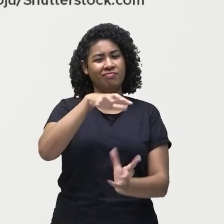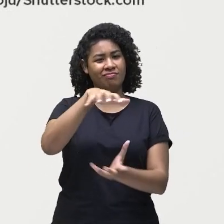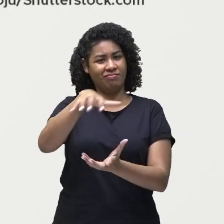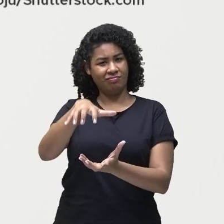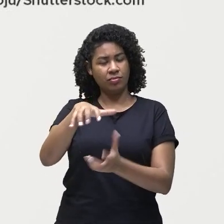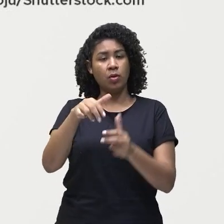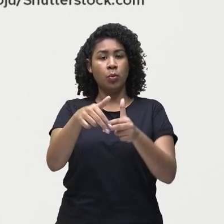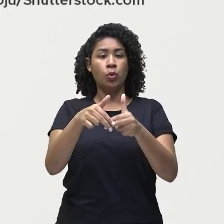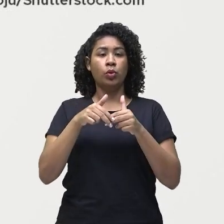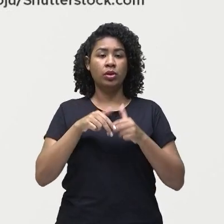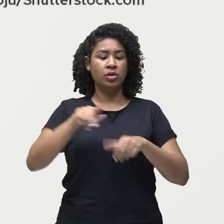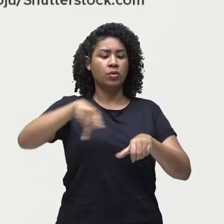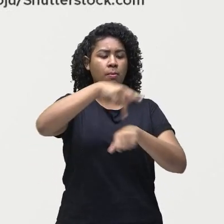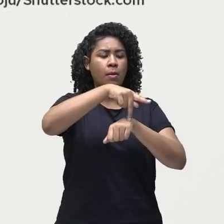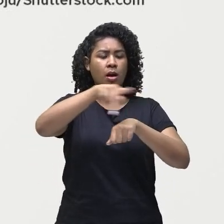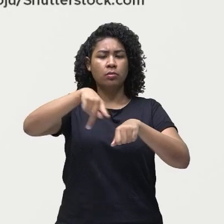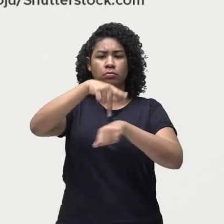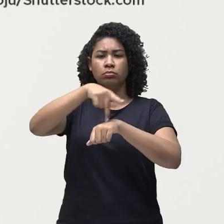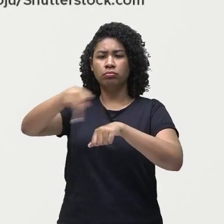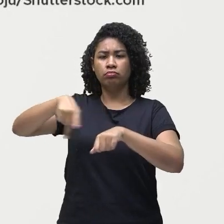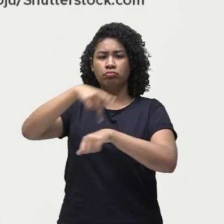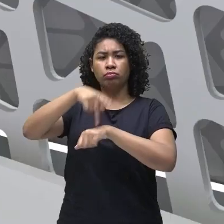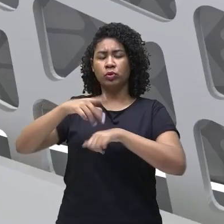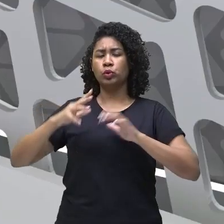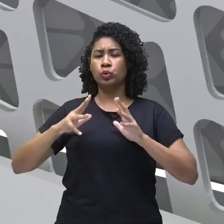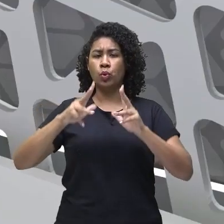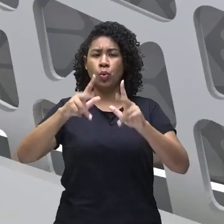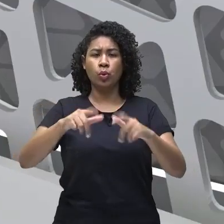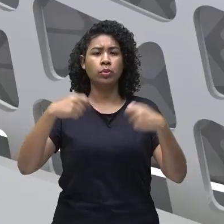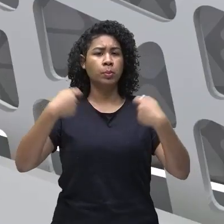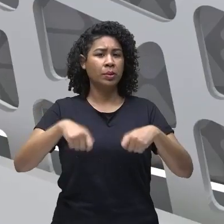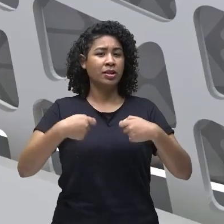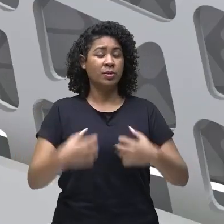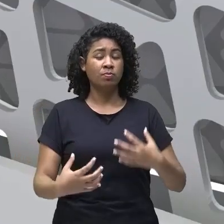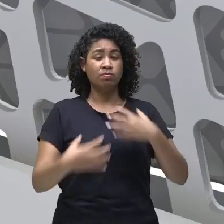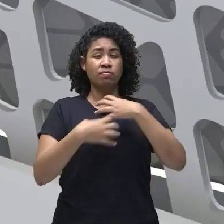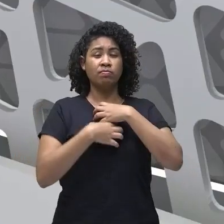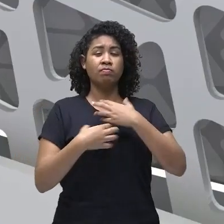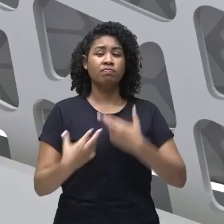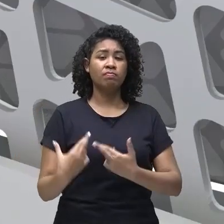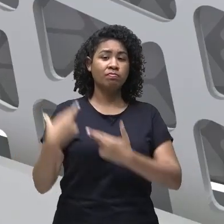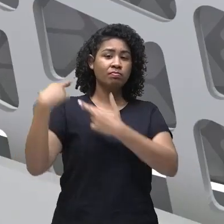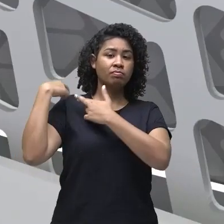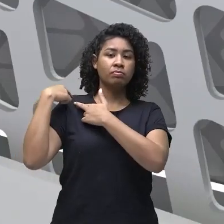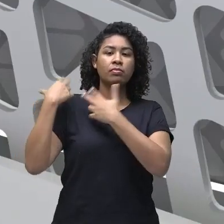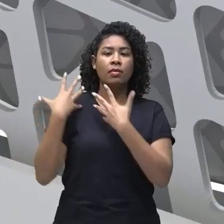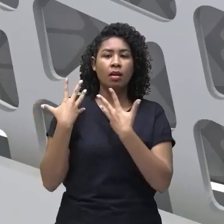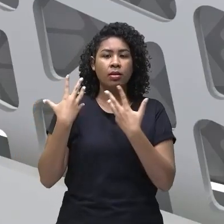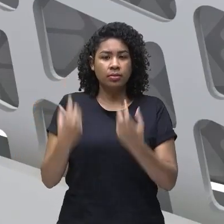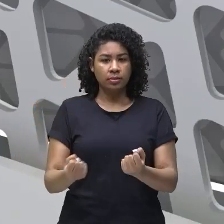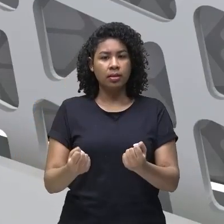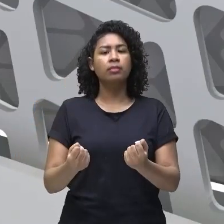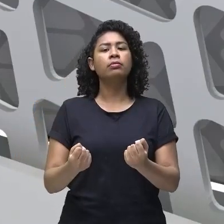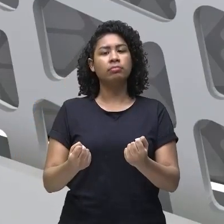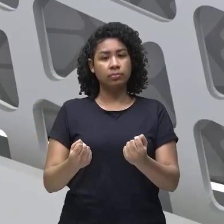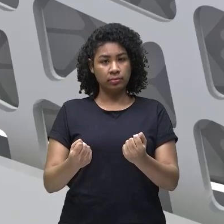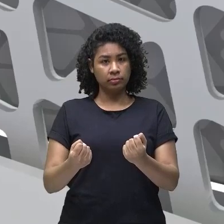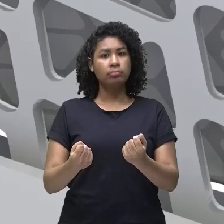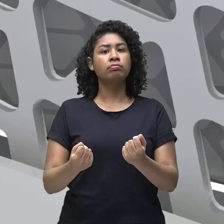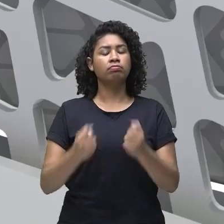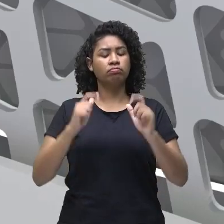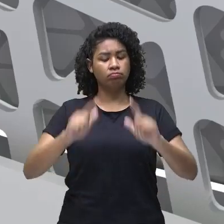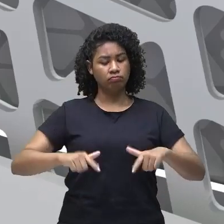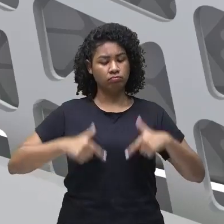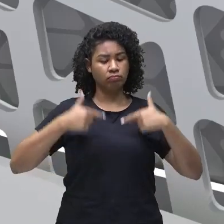que todas as nações sejam responsabilizadas. Tenham aí a sua parcela de